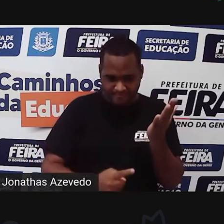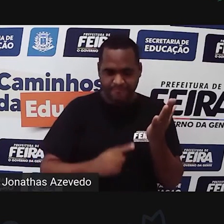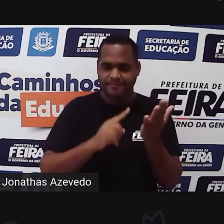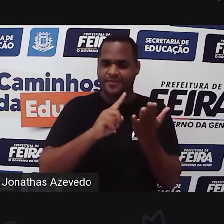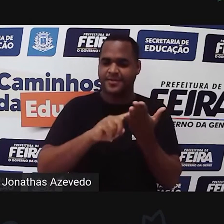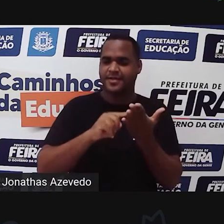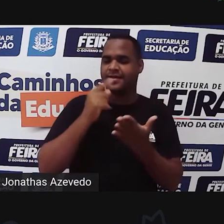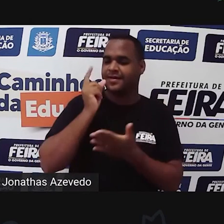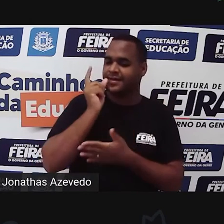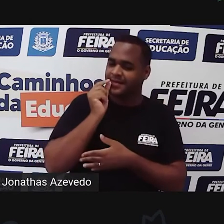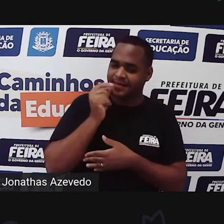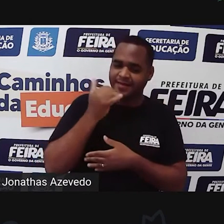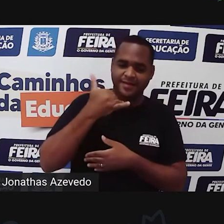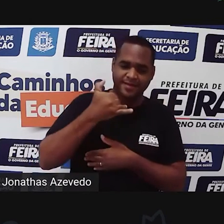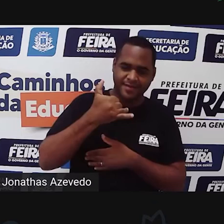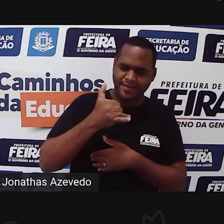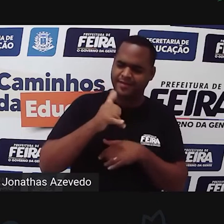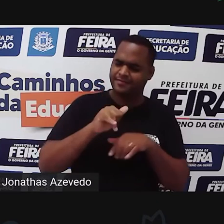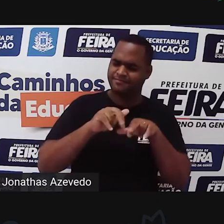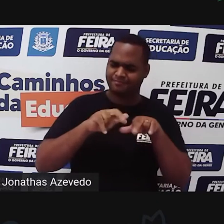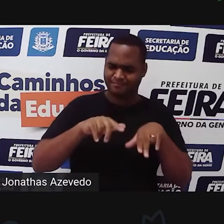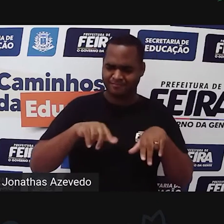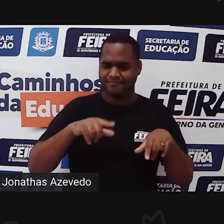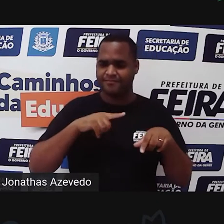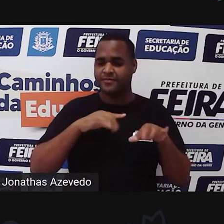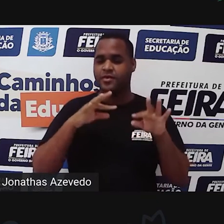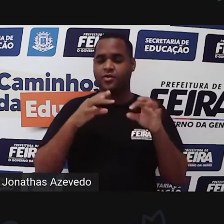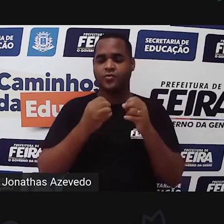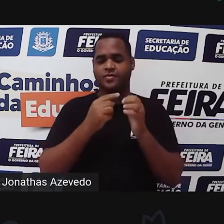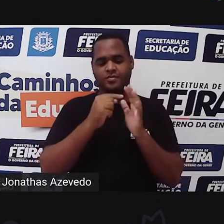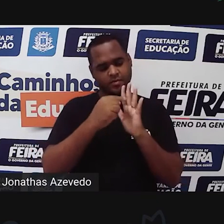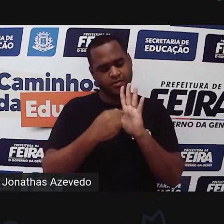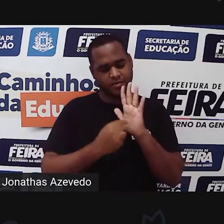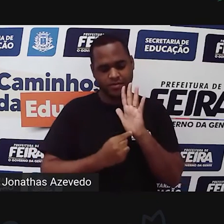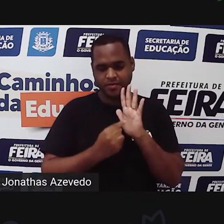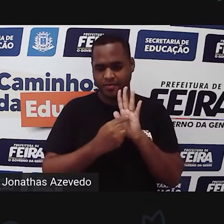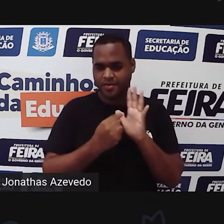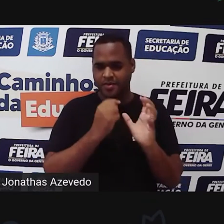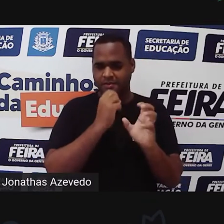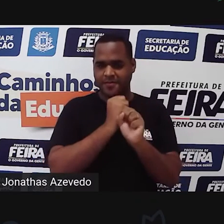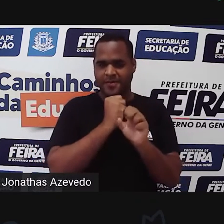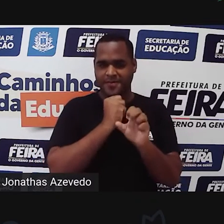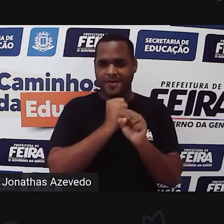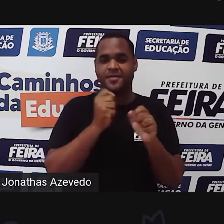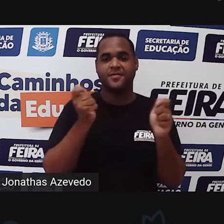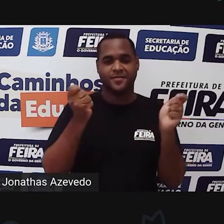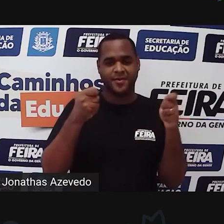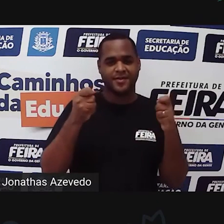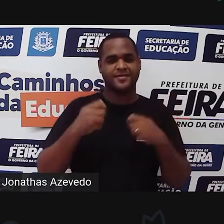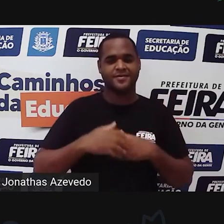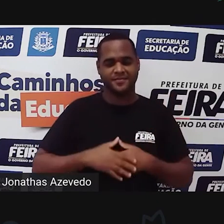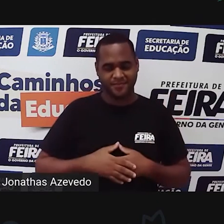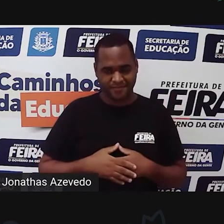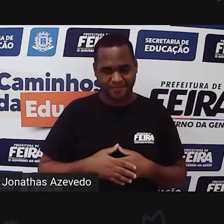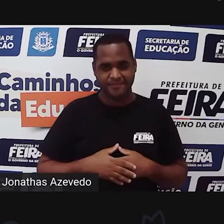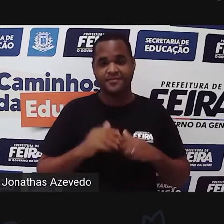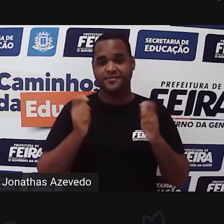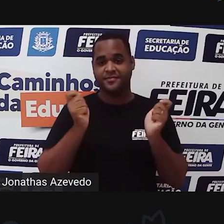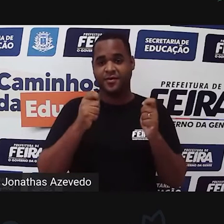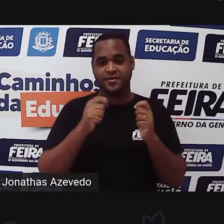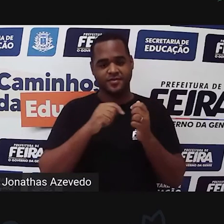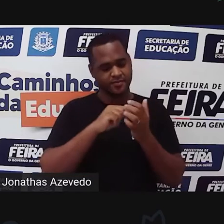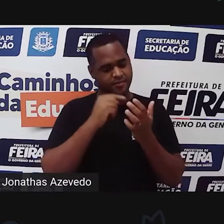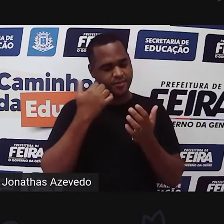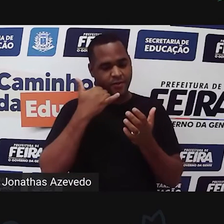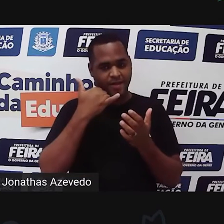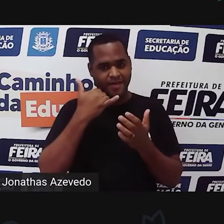caneta, prepara lápis, prepara calculadora também, a gente vai precisar dela, né? Pode ser calculadora de